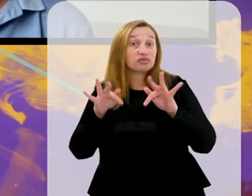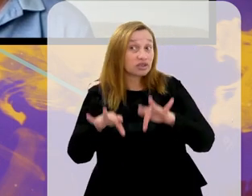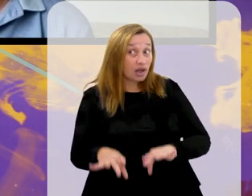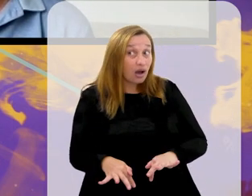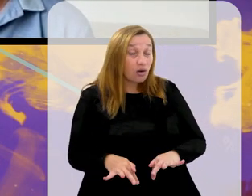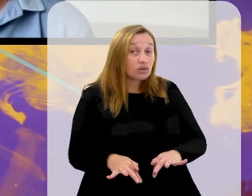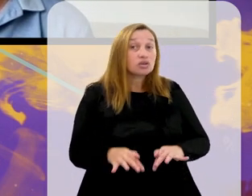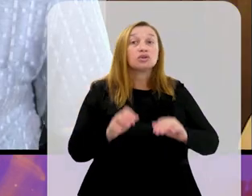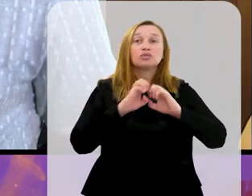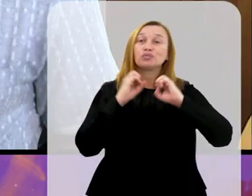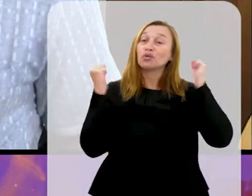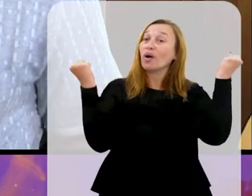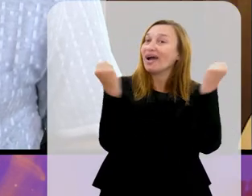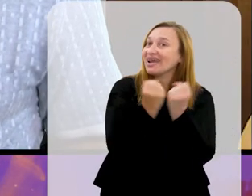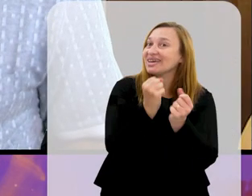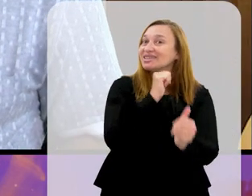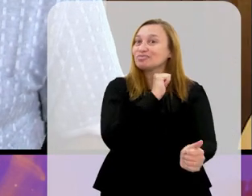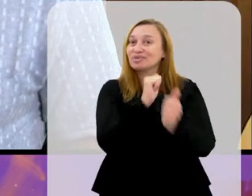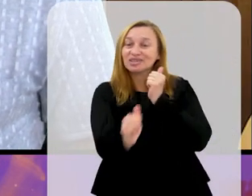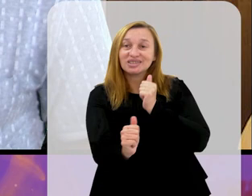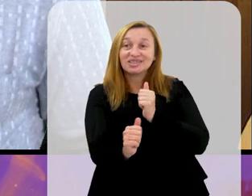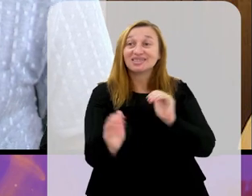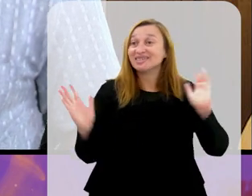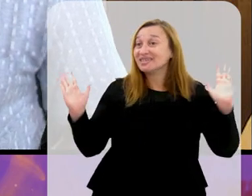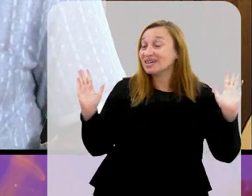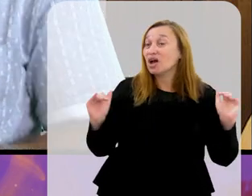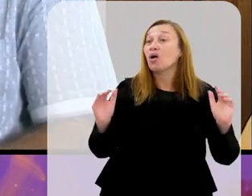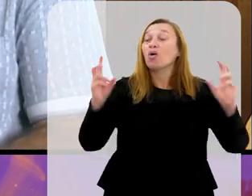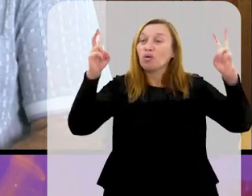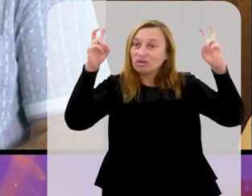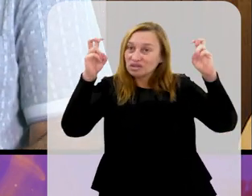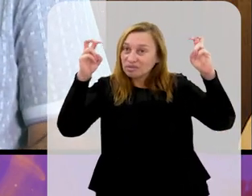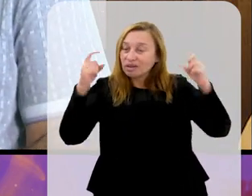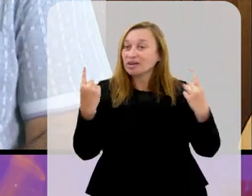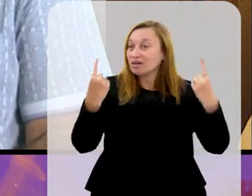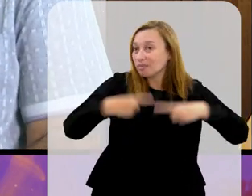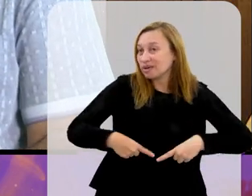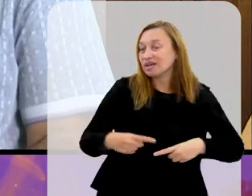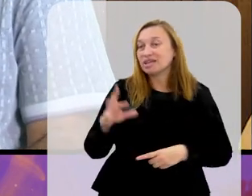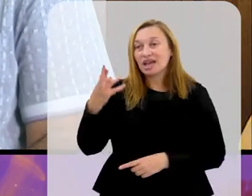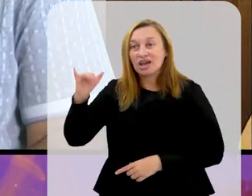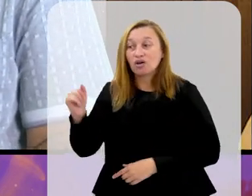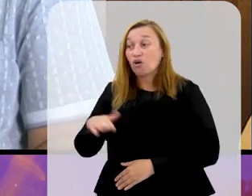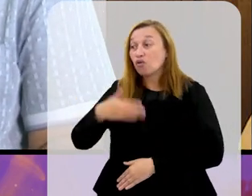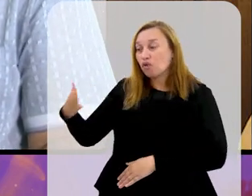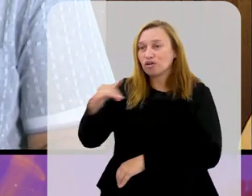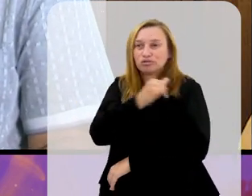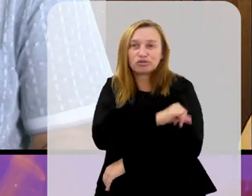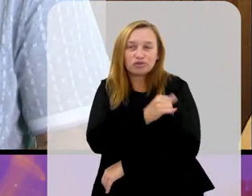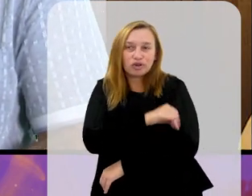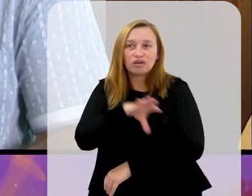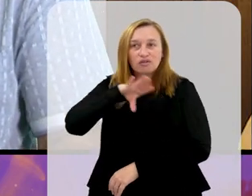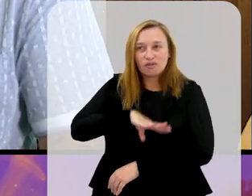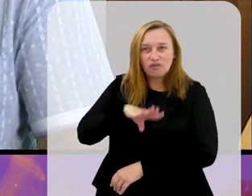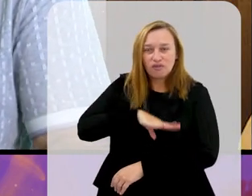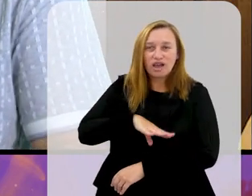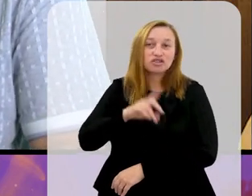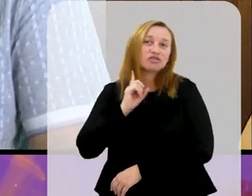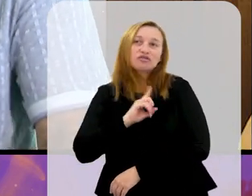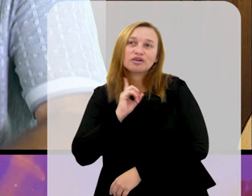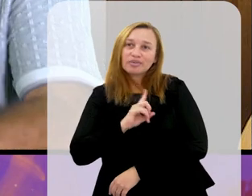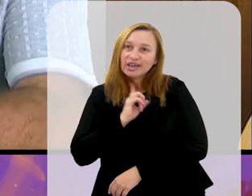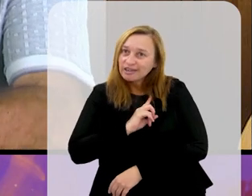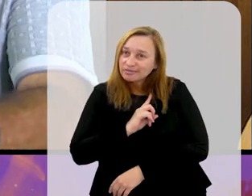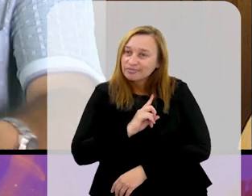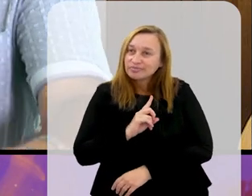Nós estamos chegando ao final do Arena Esportiva. Por hoje é só. Com o tempo, o Campeonato Carioca sendo jogado fora do Rio de Janeiro por Vasco e